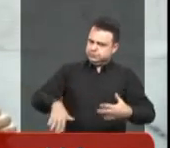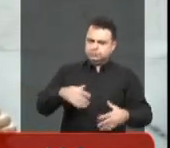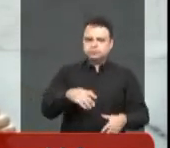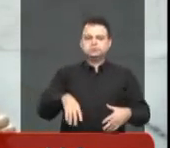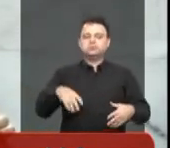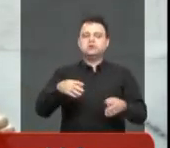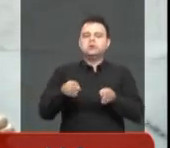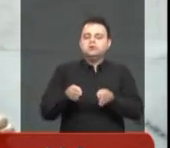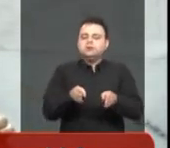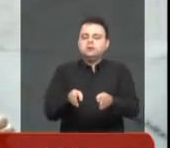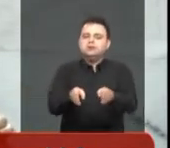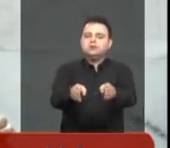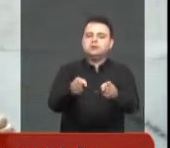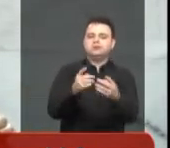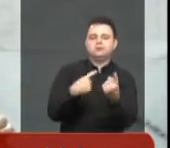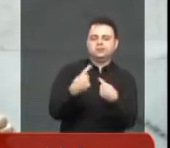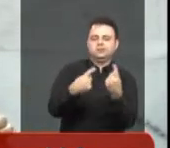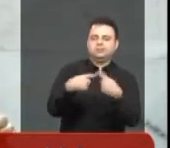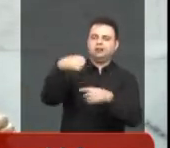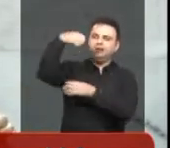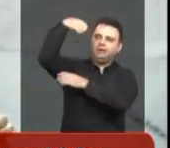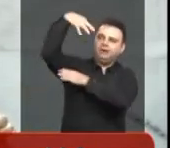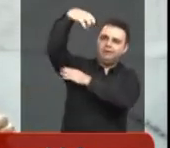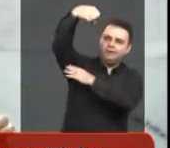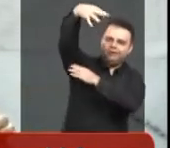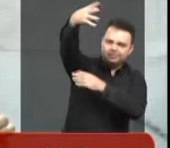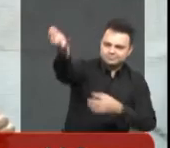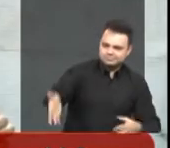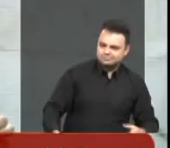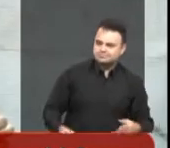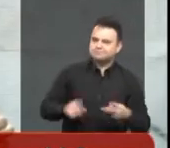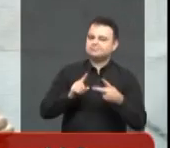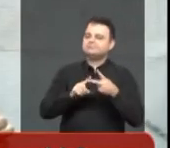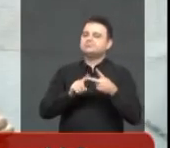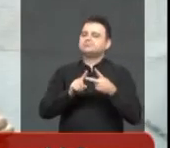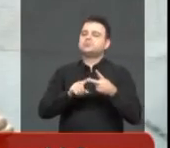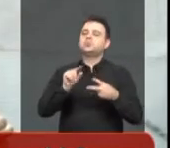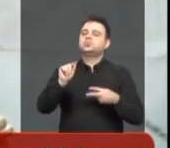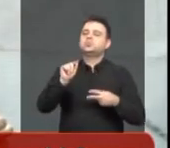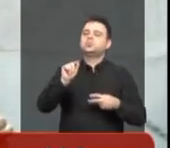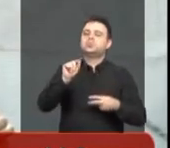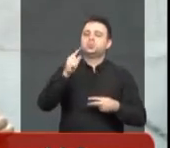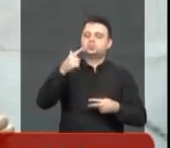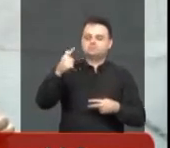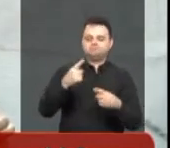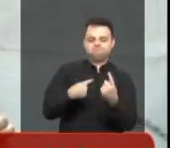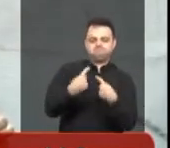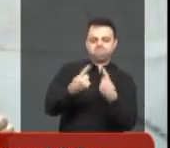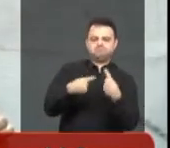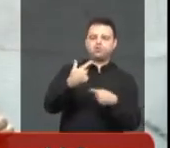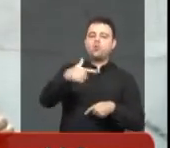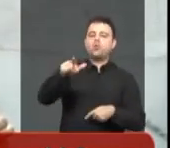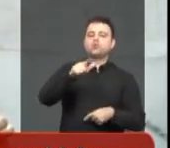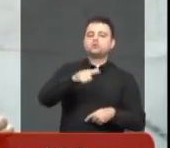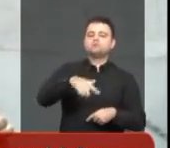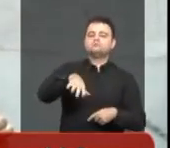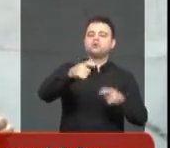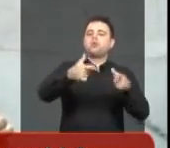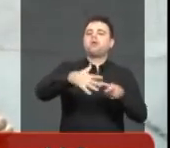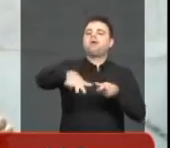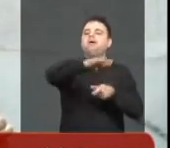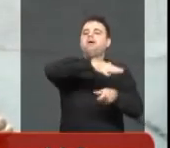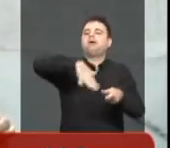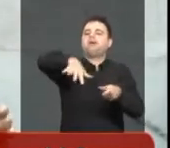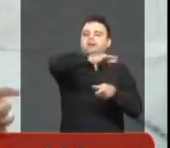de iluminação pública na estrada vicinal ali, José Domingues Neto, tem também a pavimentação do acostamento da vicinal